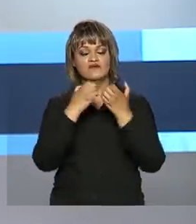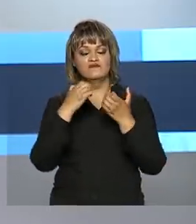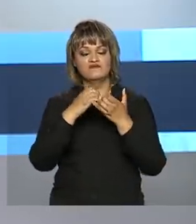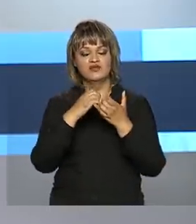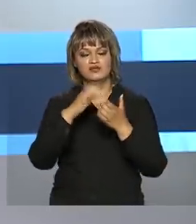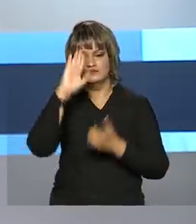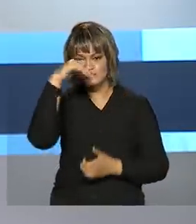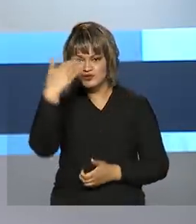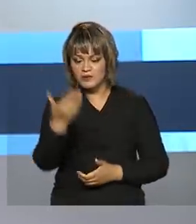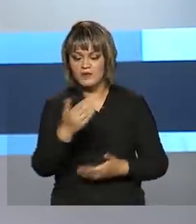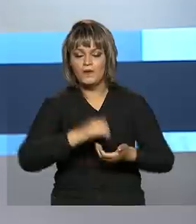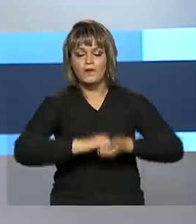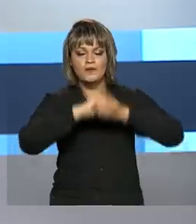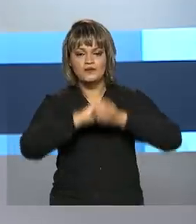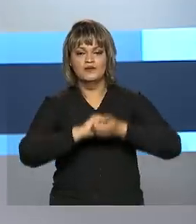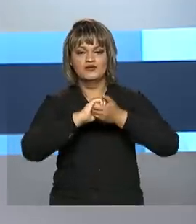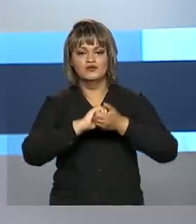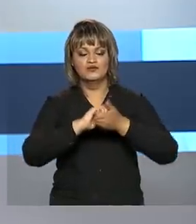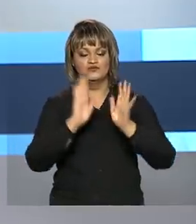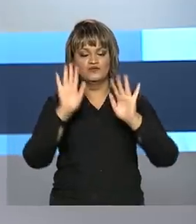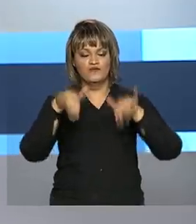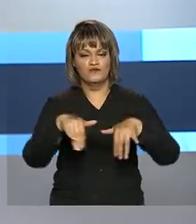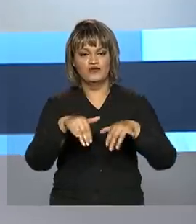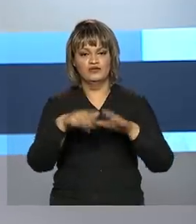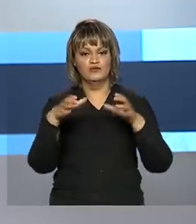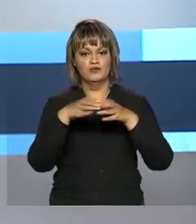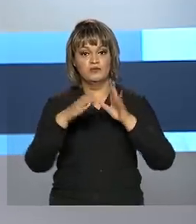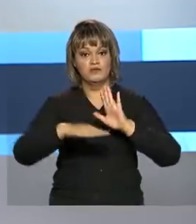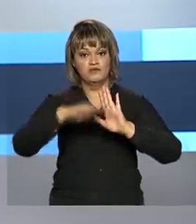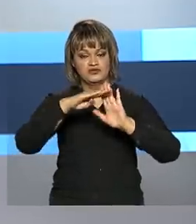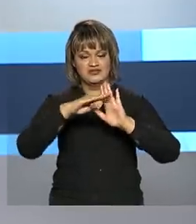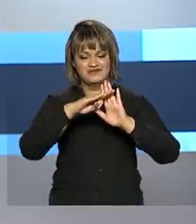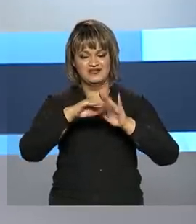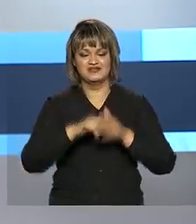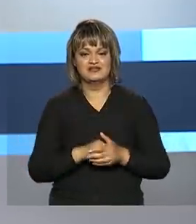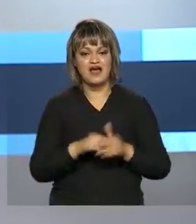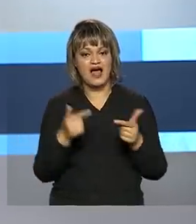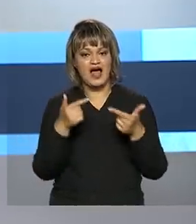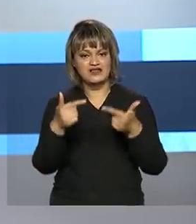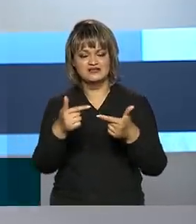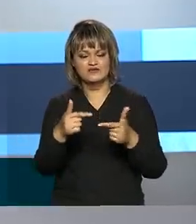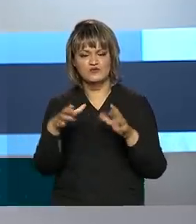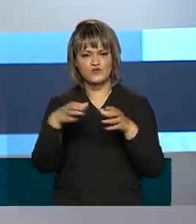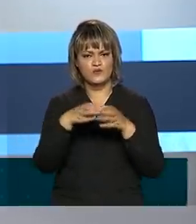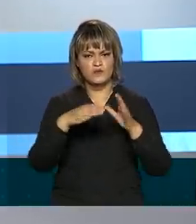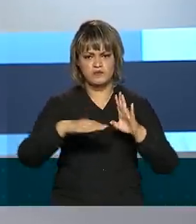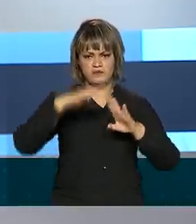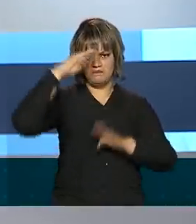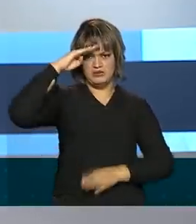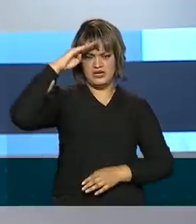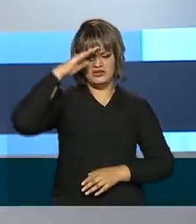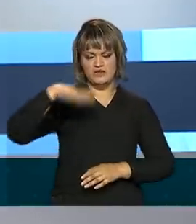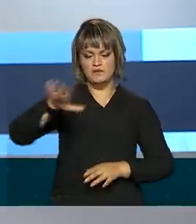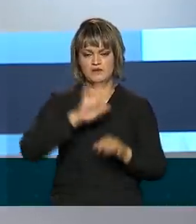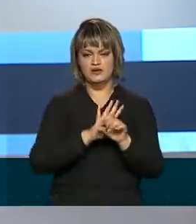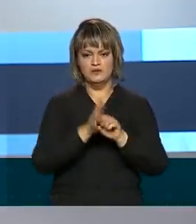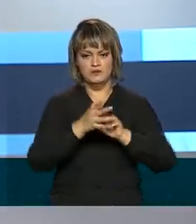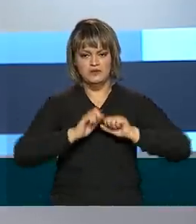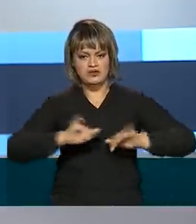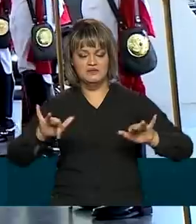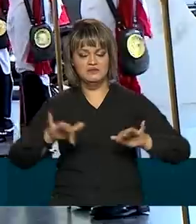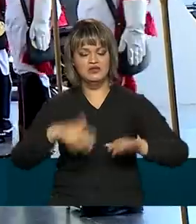cumprimentos de fim de ano das Forças Armadas. A atuação dos militares durante a pandemia foi um dos destaques do encontro.